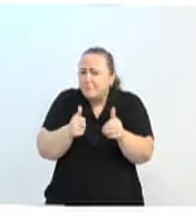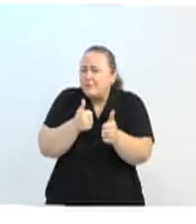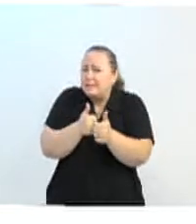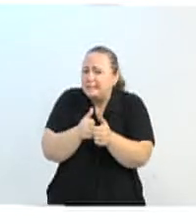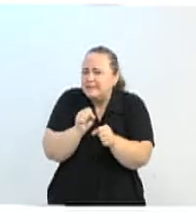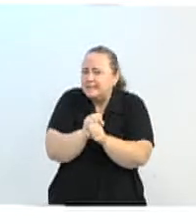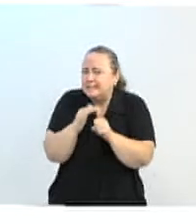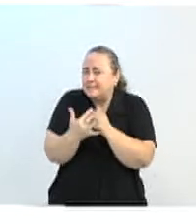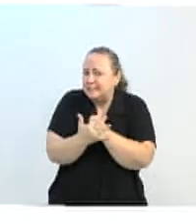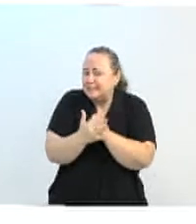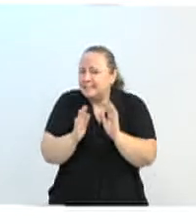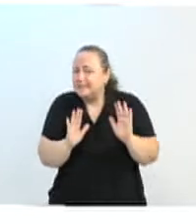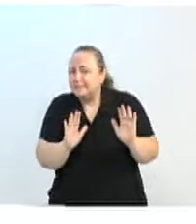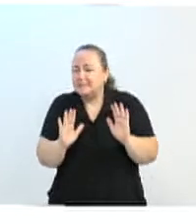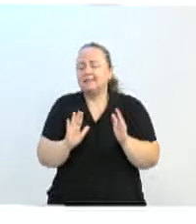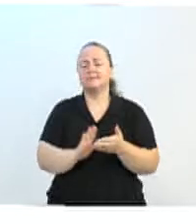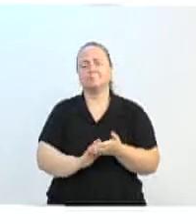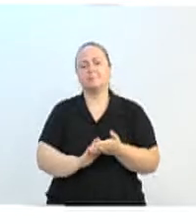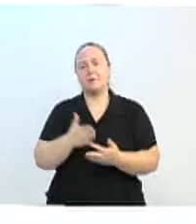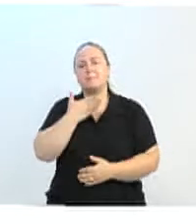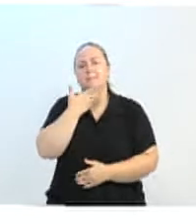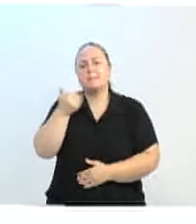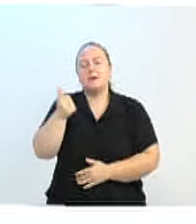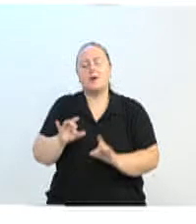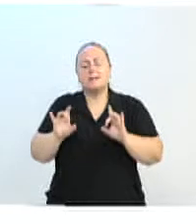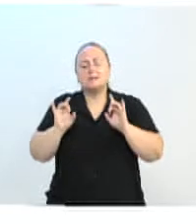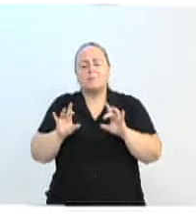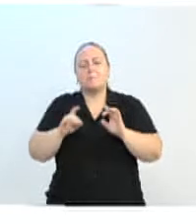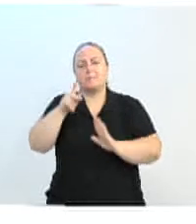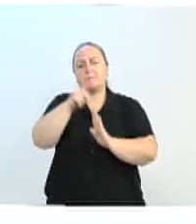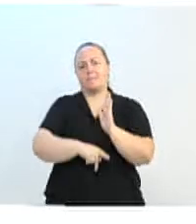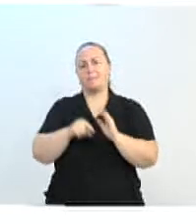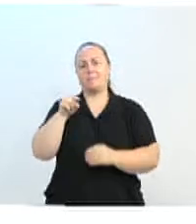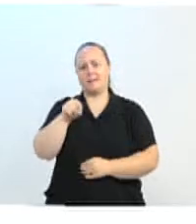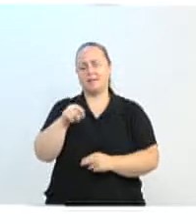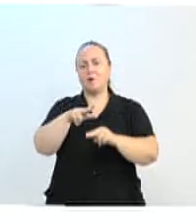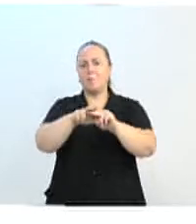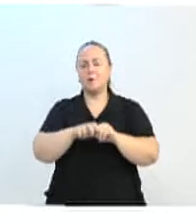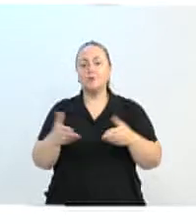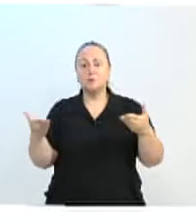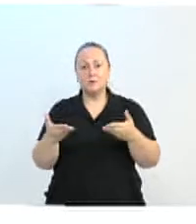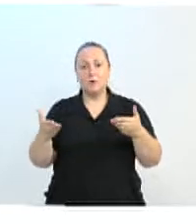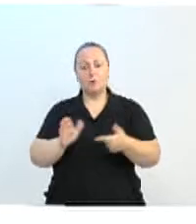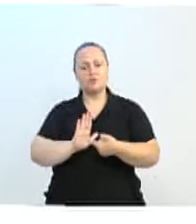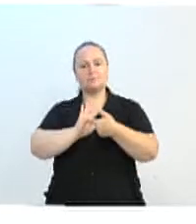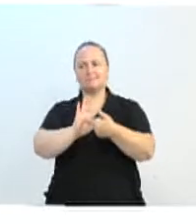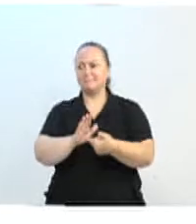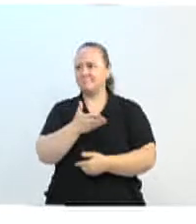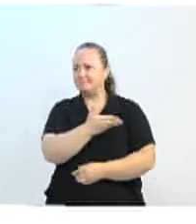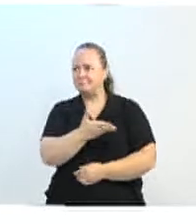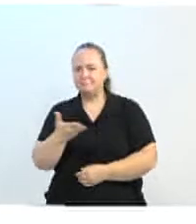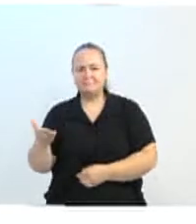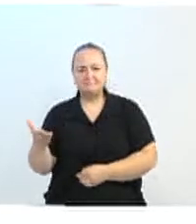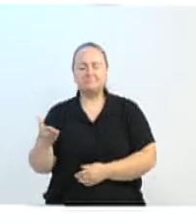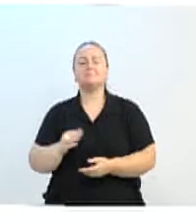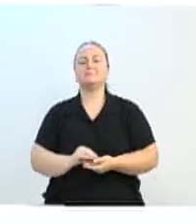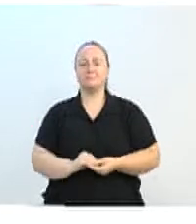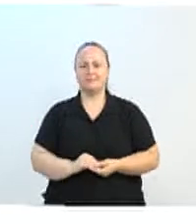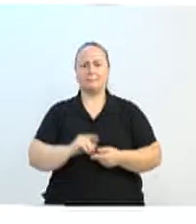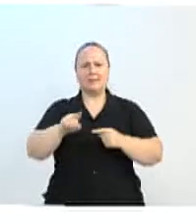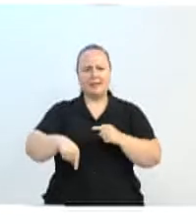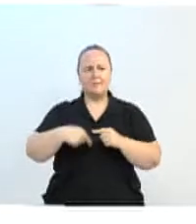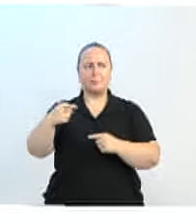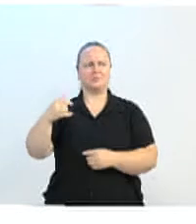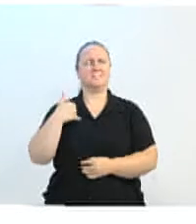fica ainda mais especial um projeto desta natureza. Então, tomei a liberdade de trazer aqui um material de apoio, porque depois dos 60 a gente não acredita